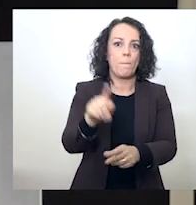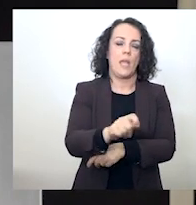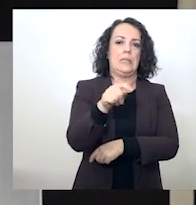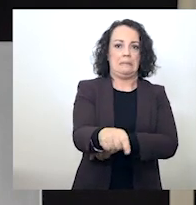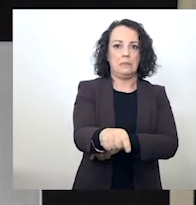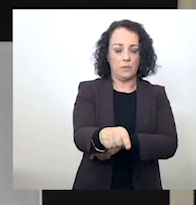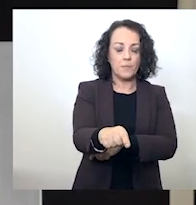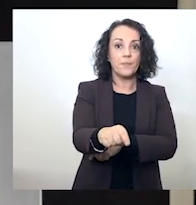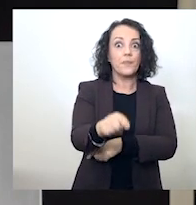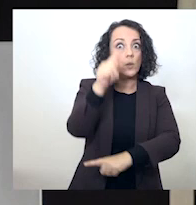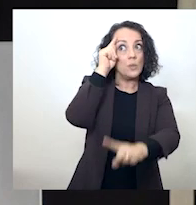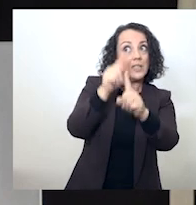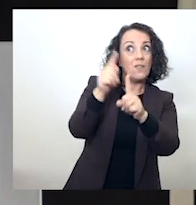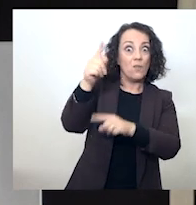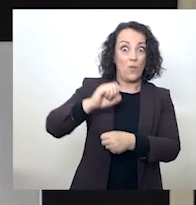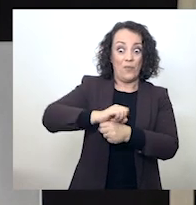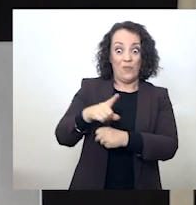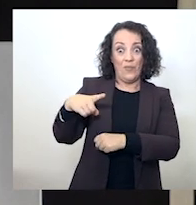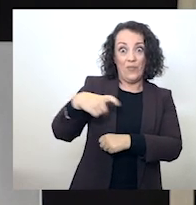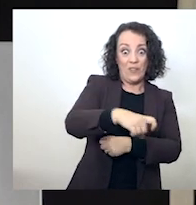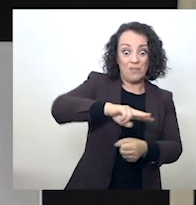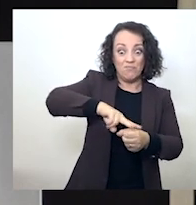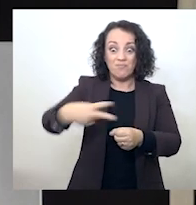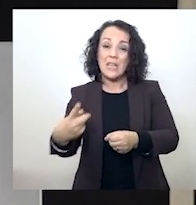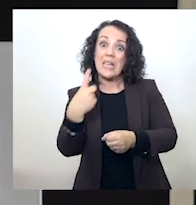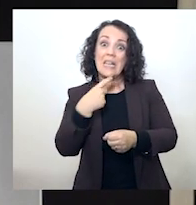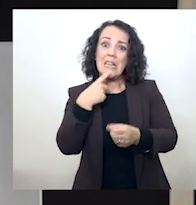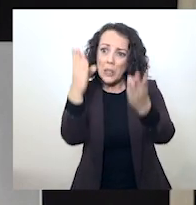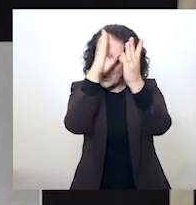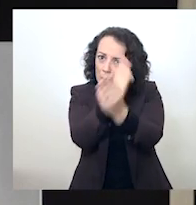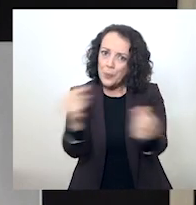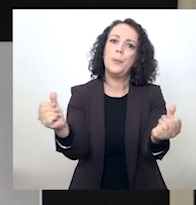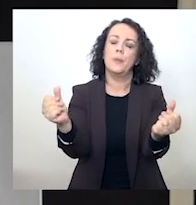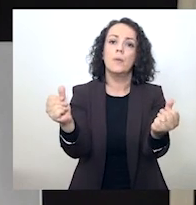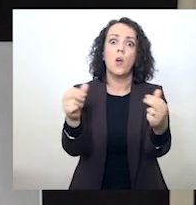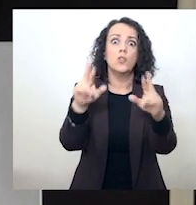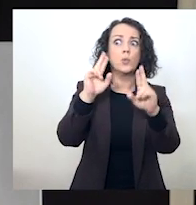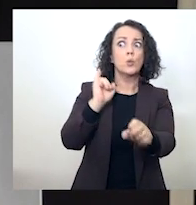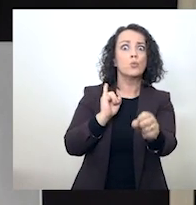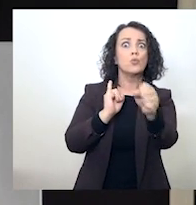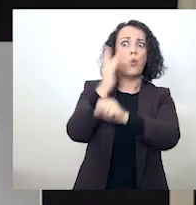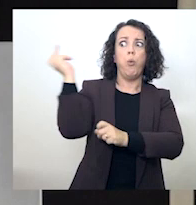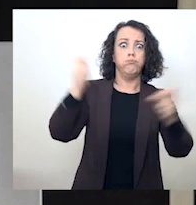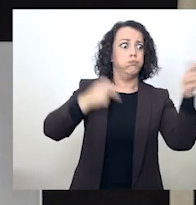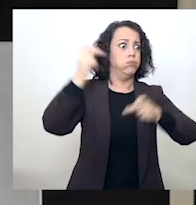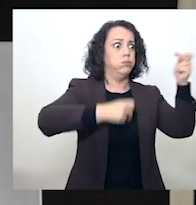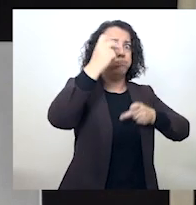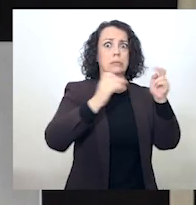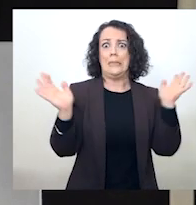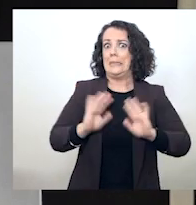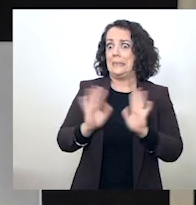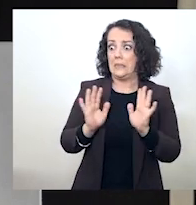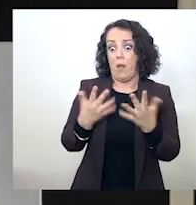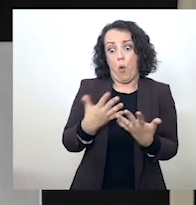para que a vaga inglesa passe sem surgir outra vaga de outros continentes, o que desde já estamos a prevenir.